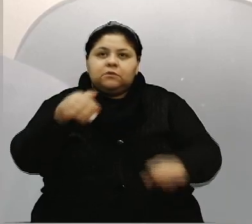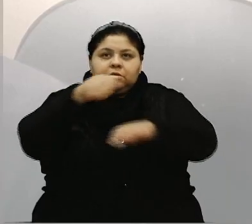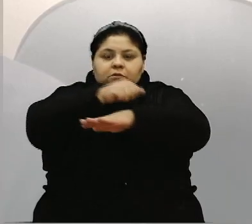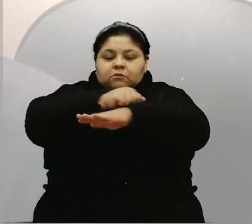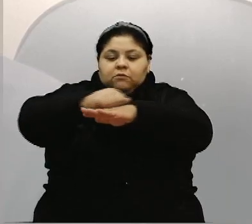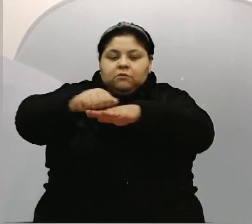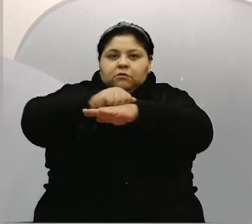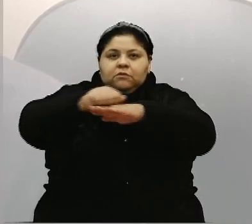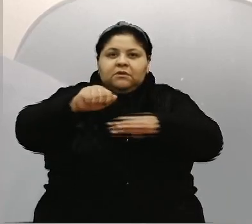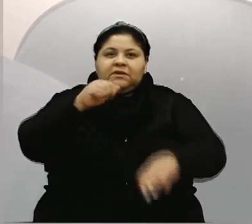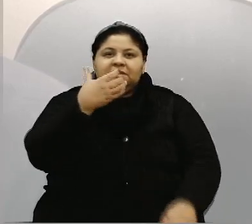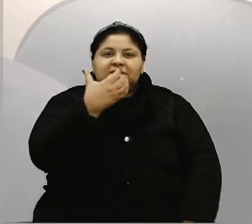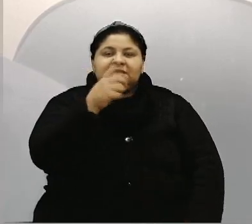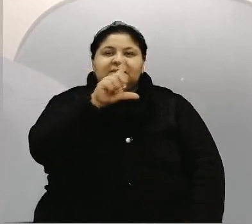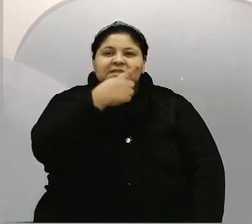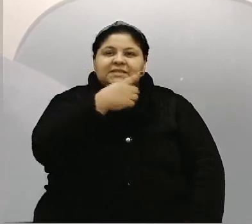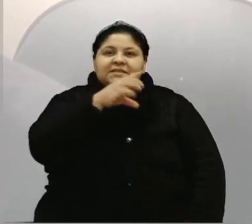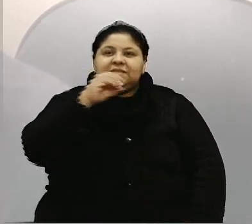100 mil litros de águas.